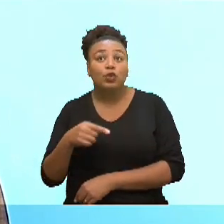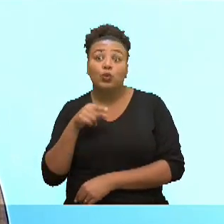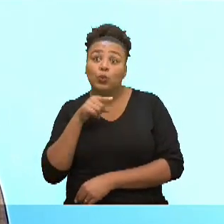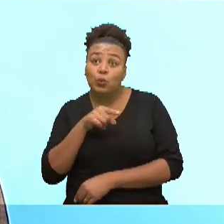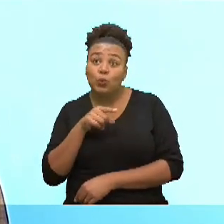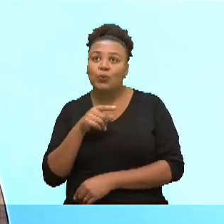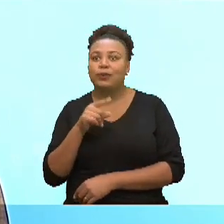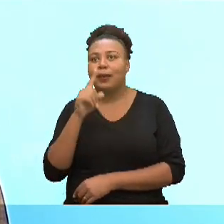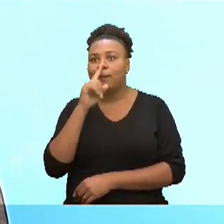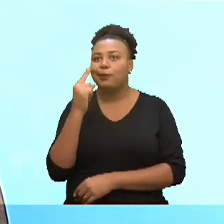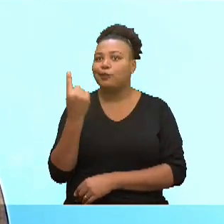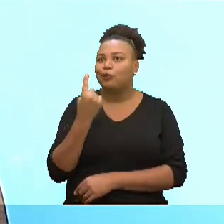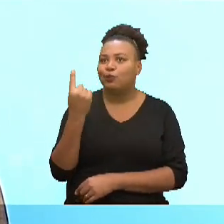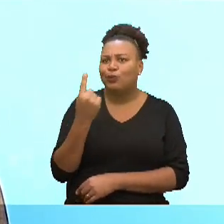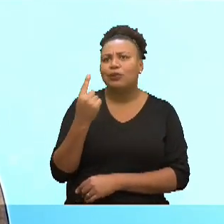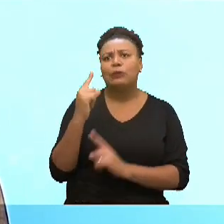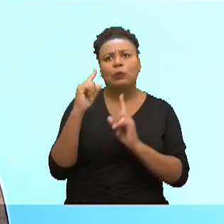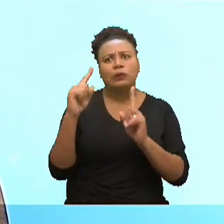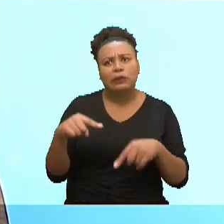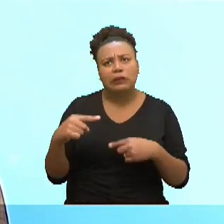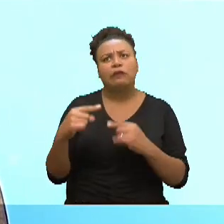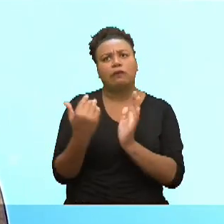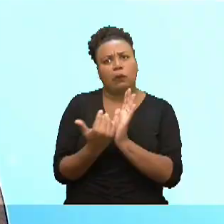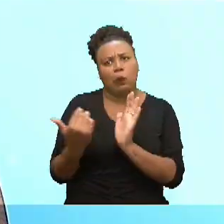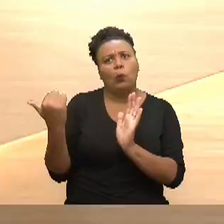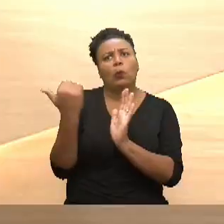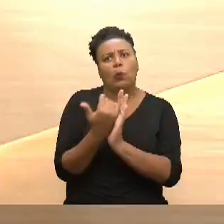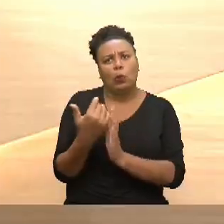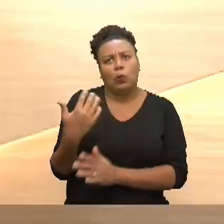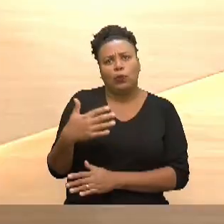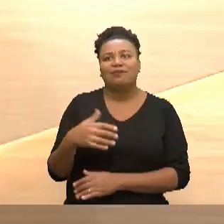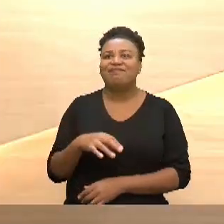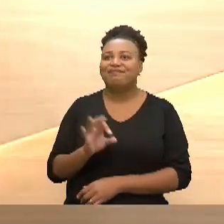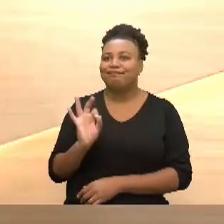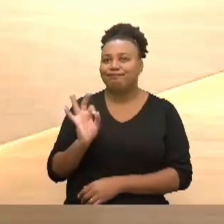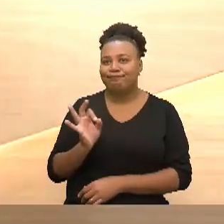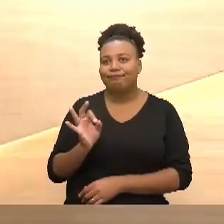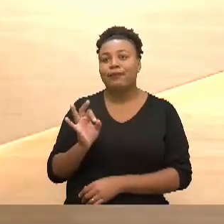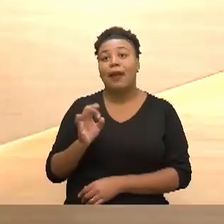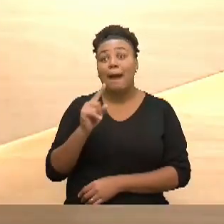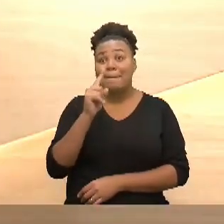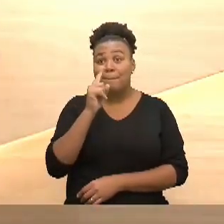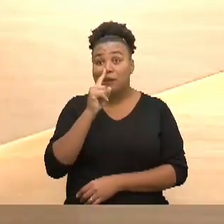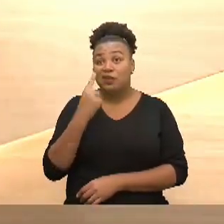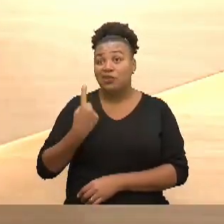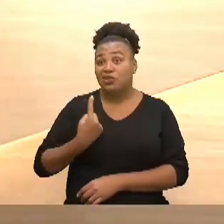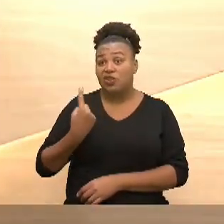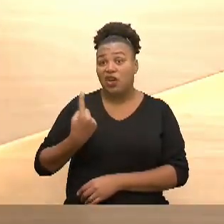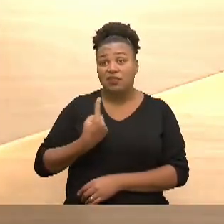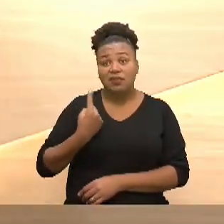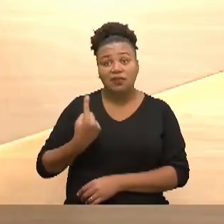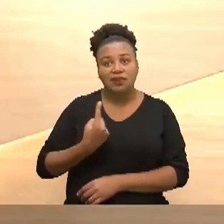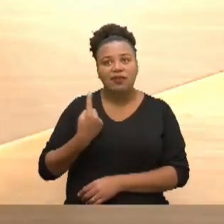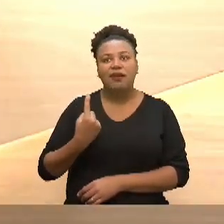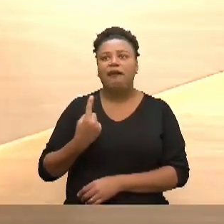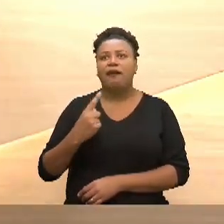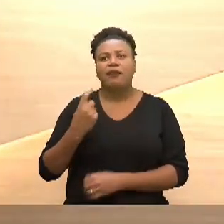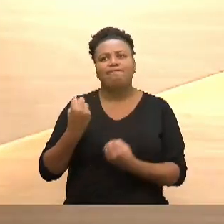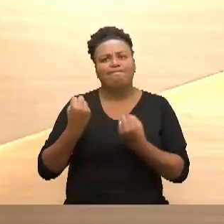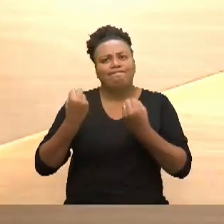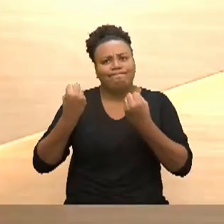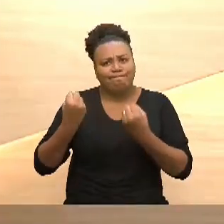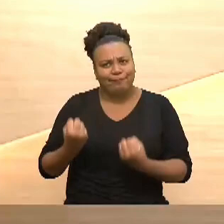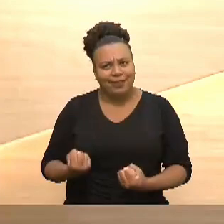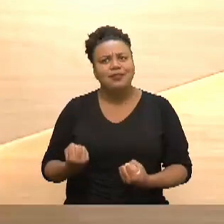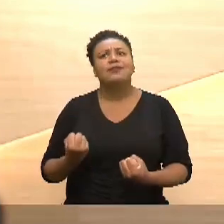caso das mães solos, o desafio é muito maior, né? Com certeza. A maternidade solo, ela tem um peso,